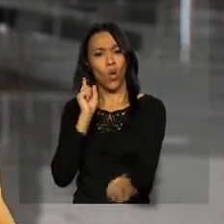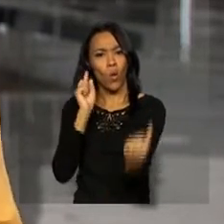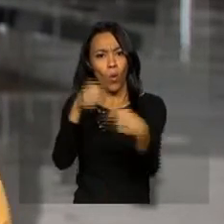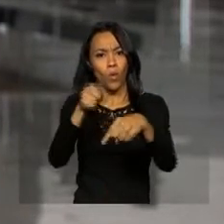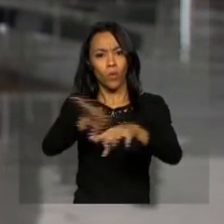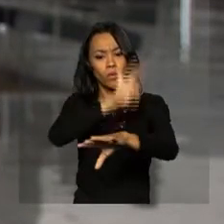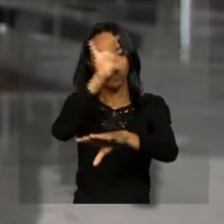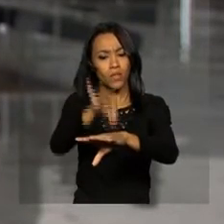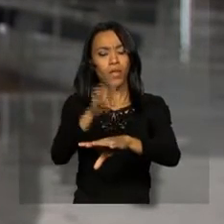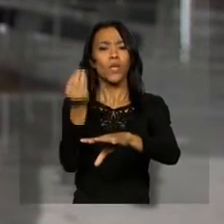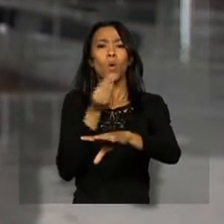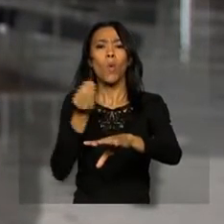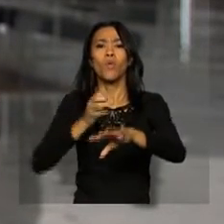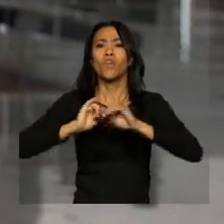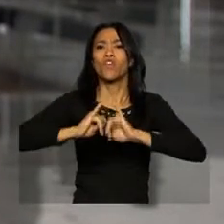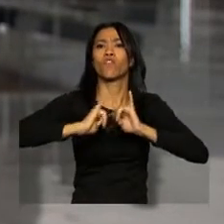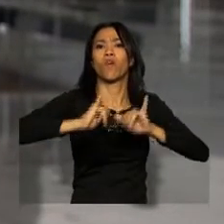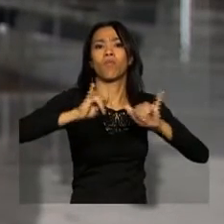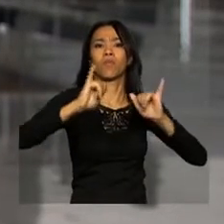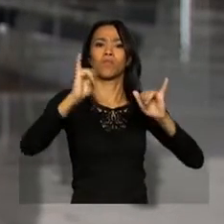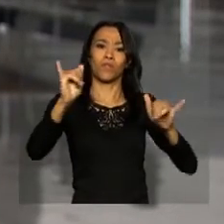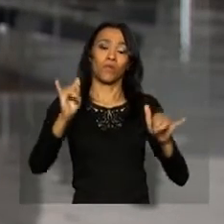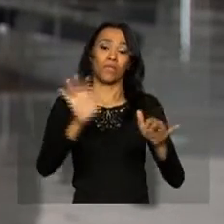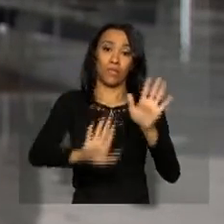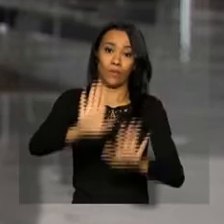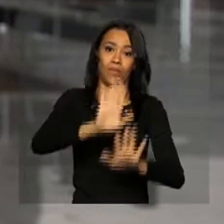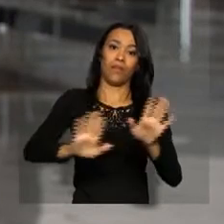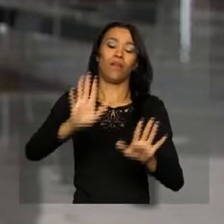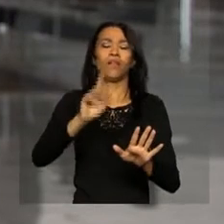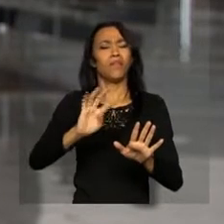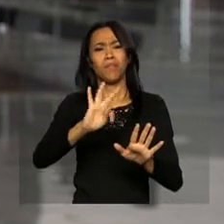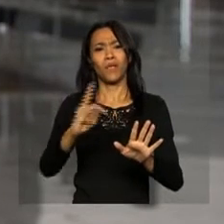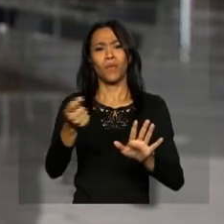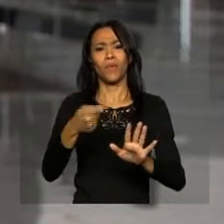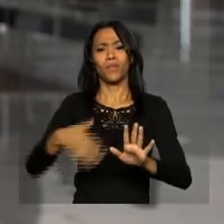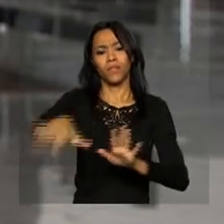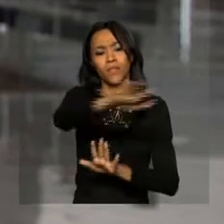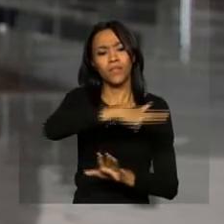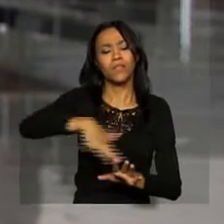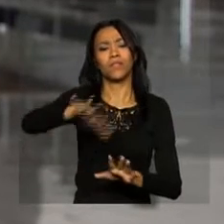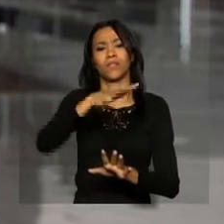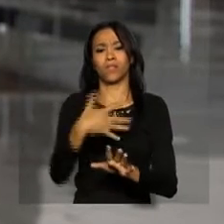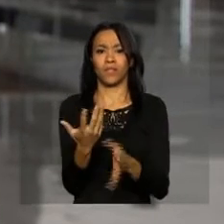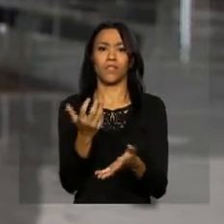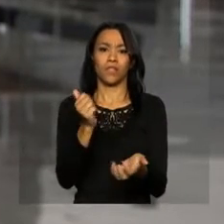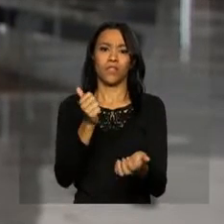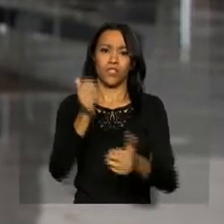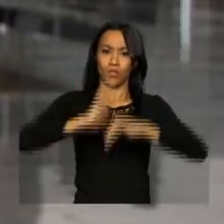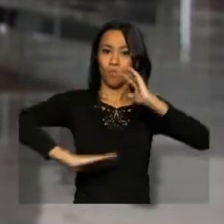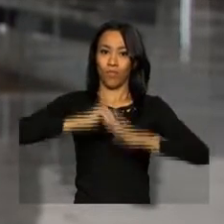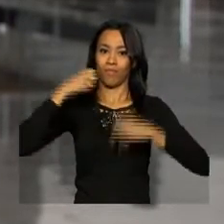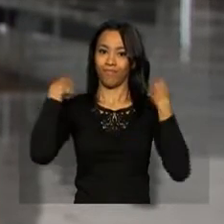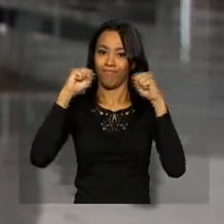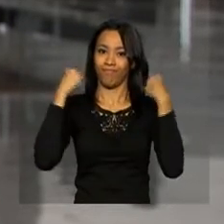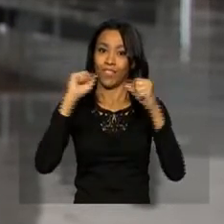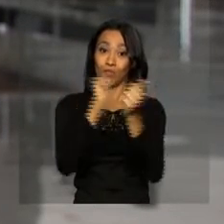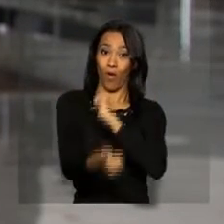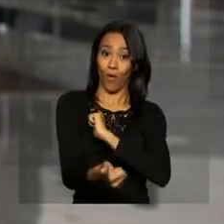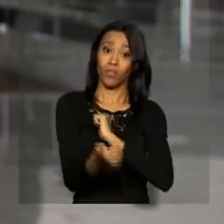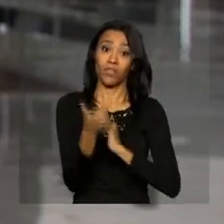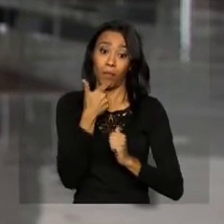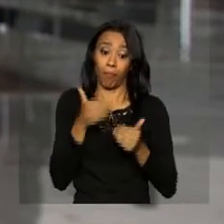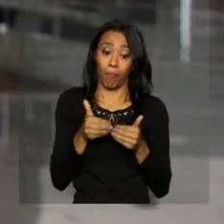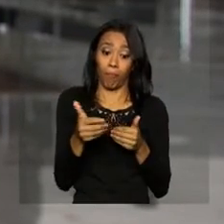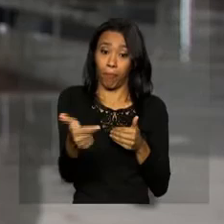como disseminar essas informações para os atletas e para toda a comunidade esportiva. Agora que estamos aí às vésperas, mesmo